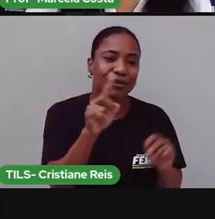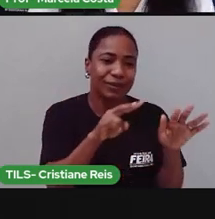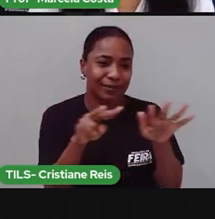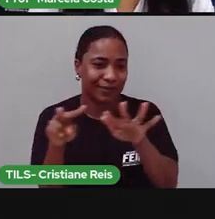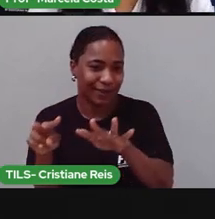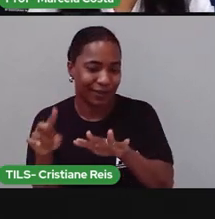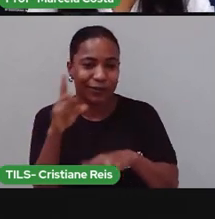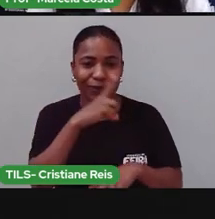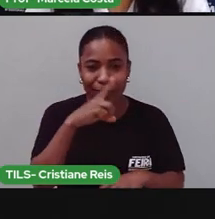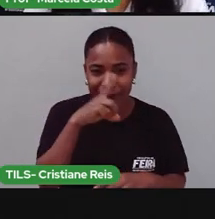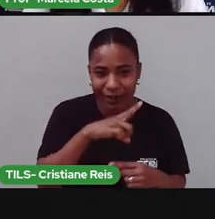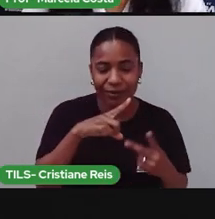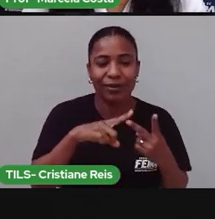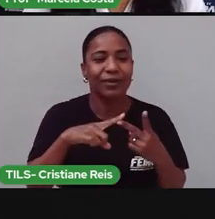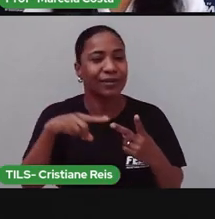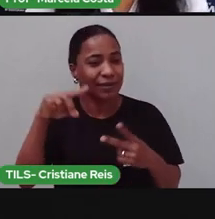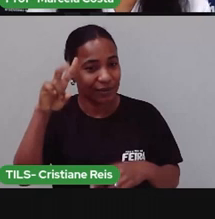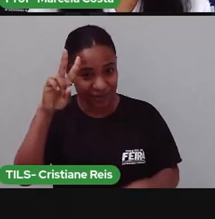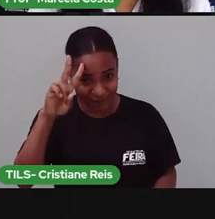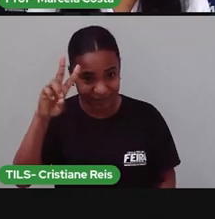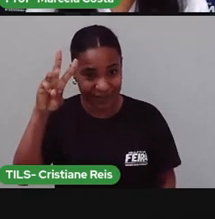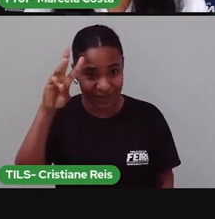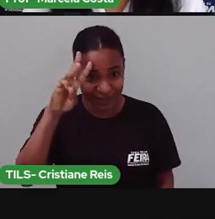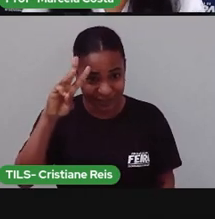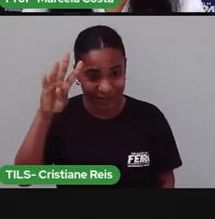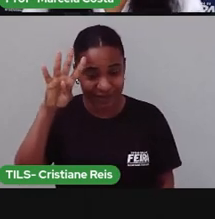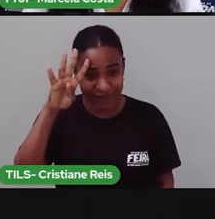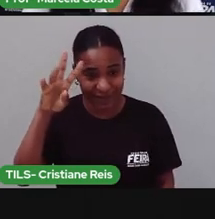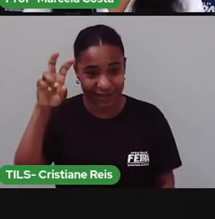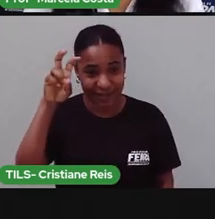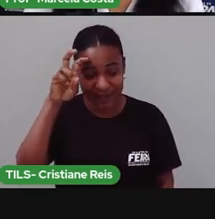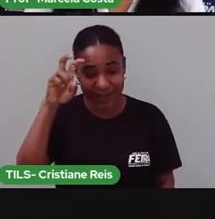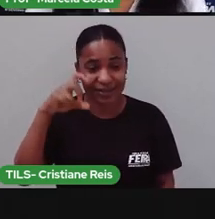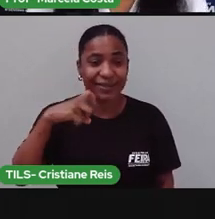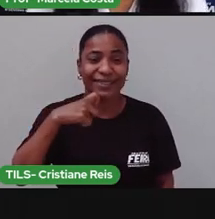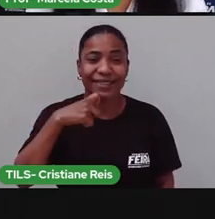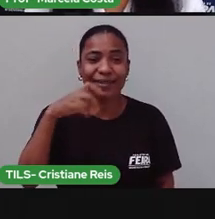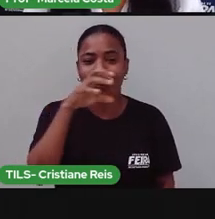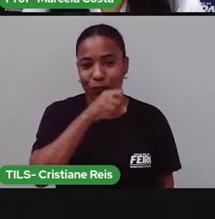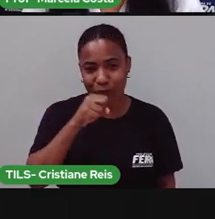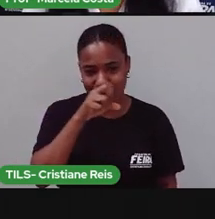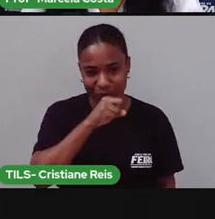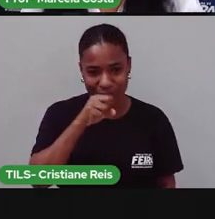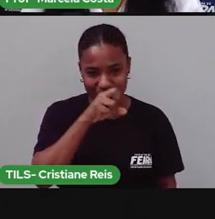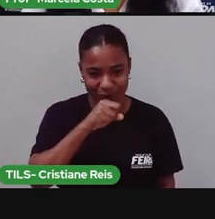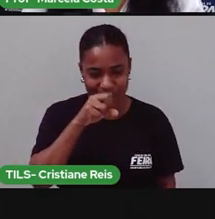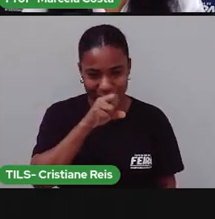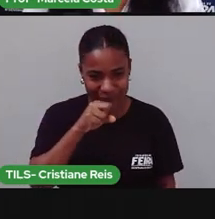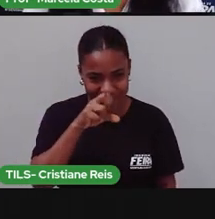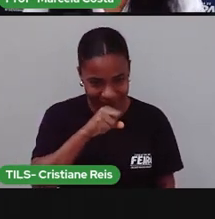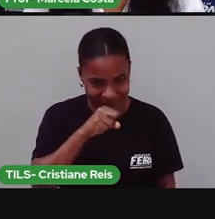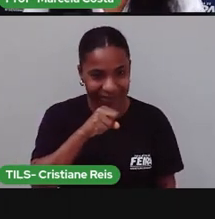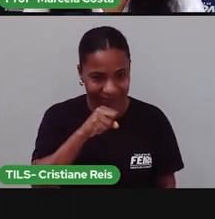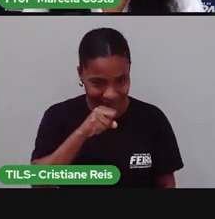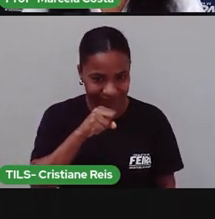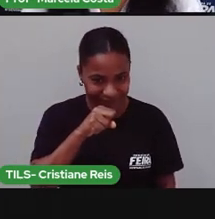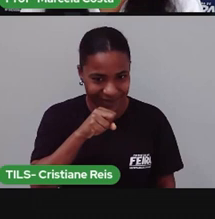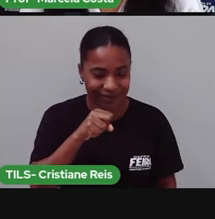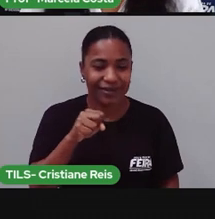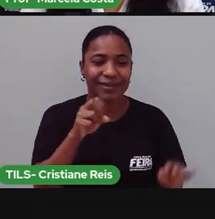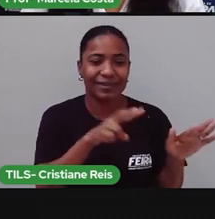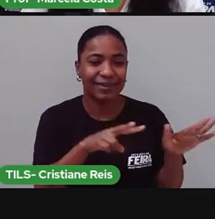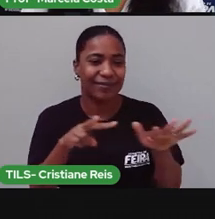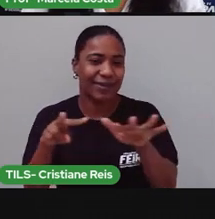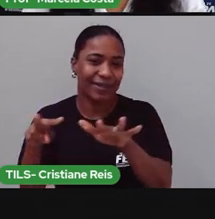Domingo, segunda, terça, quarta, quinta, sexta e sábado. Os dias da semana.